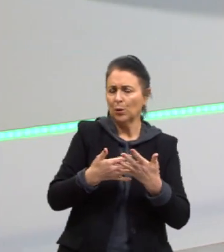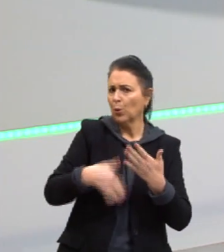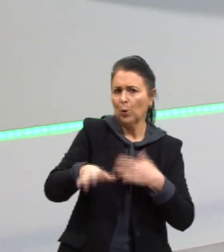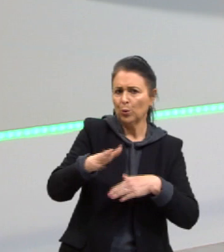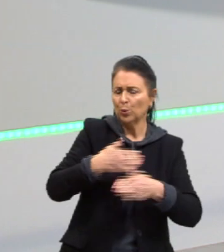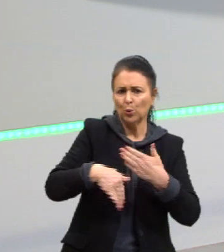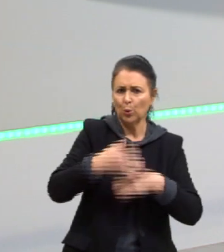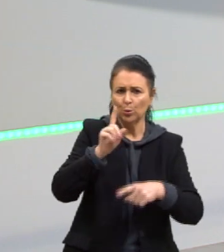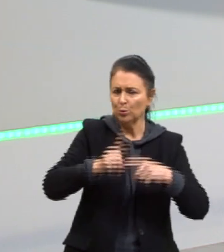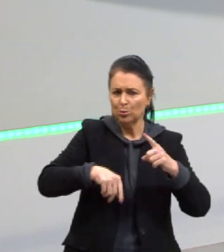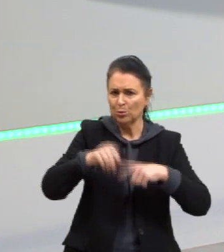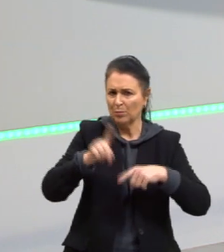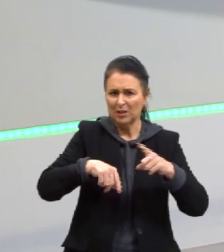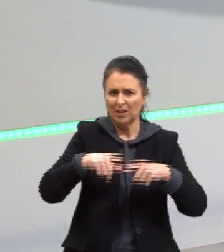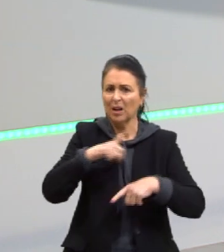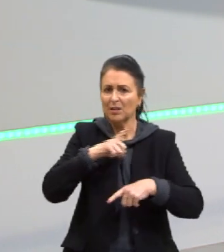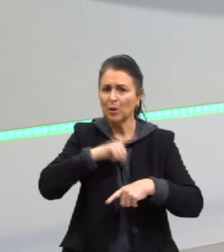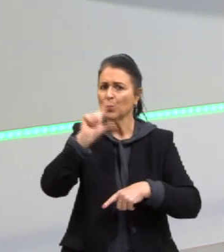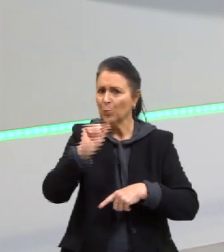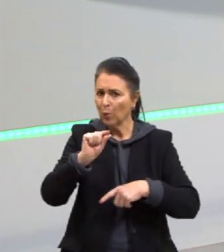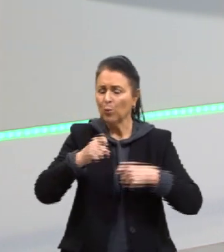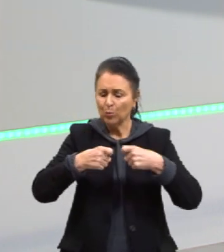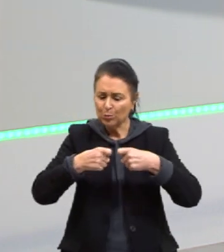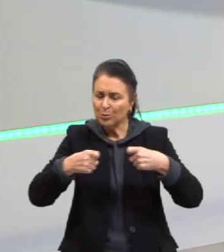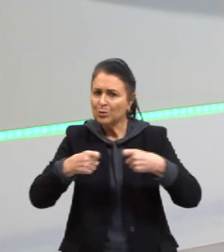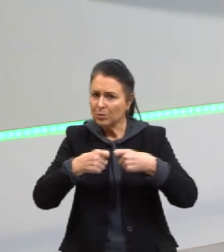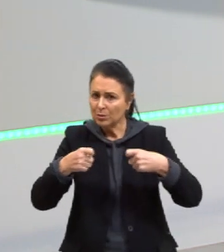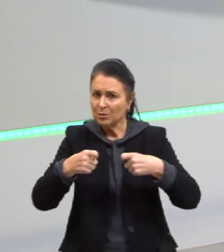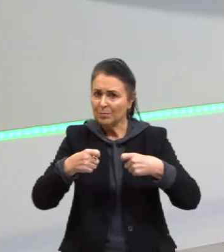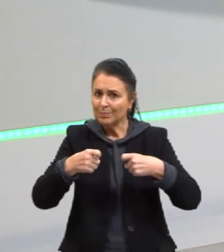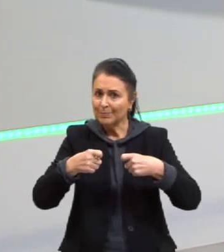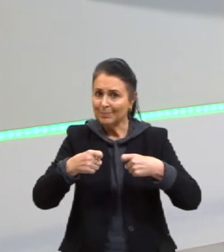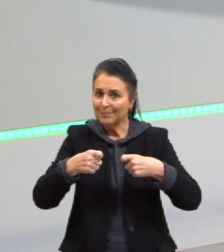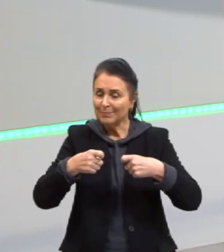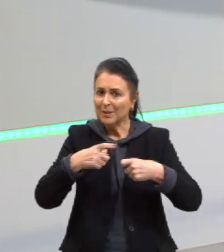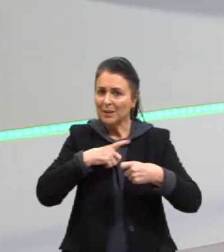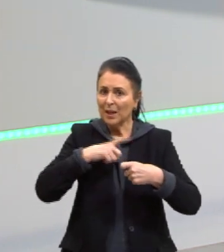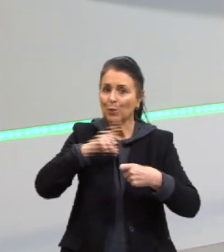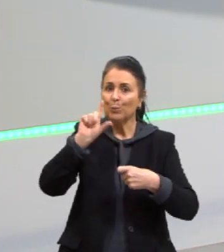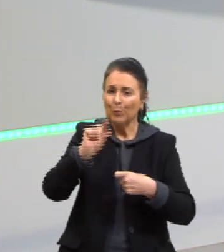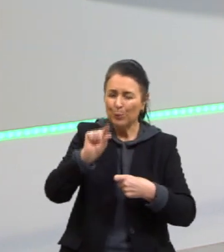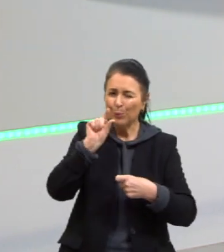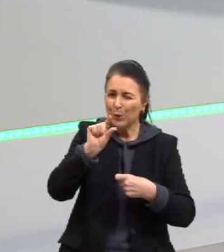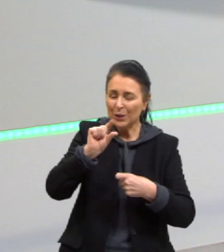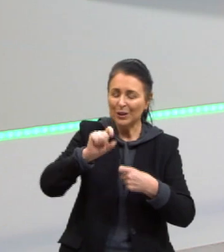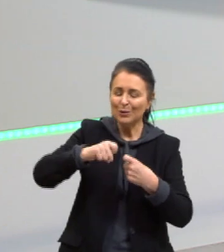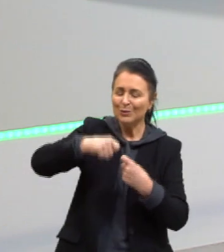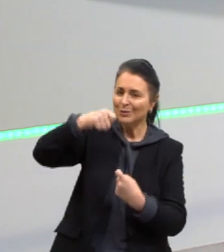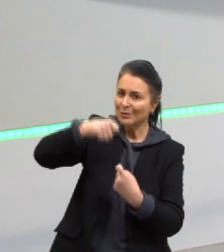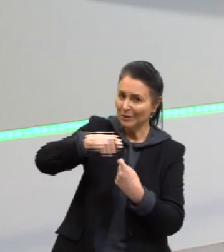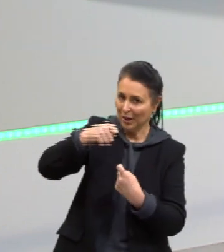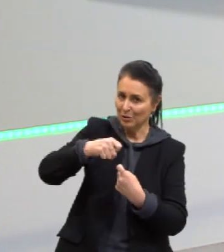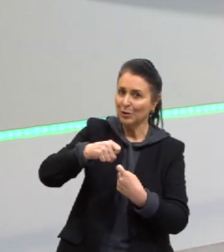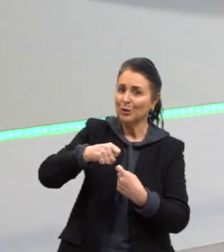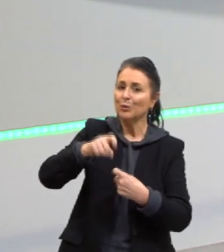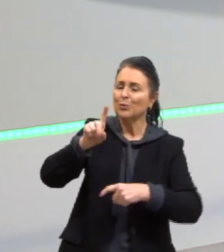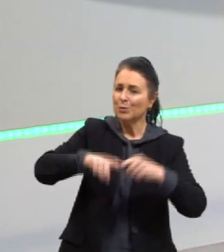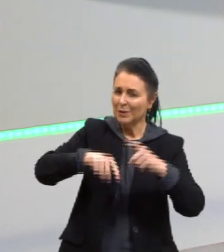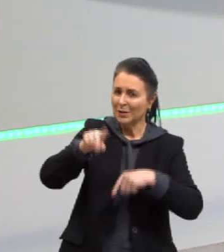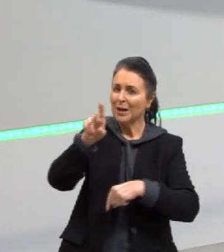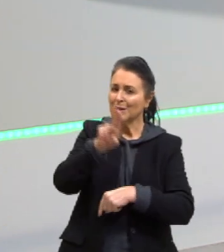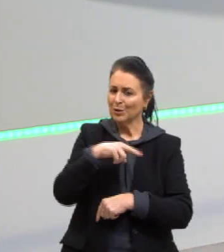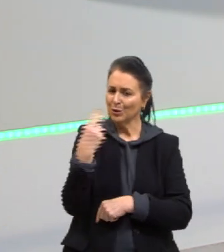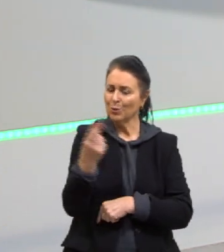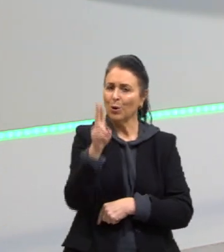Mesmo que minimamente. Eles existem uma elasticidade. Até mesmo os materiais